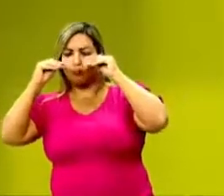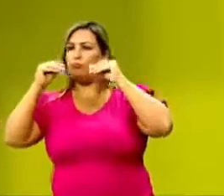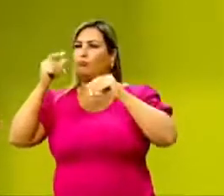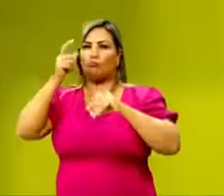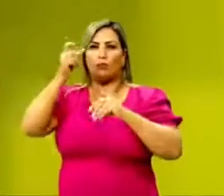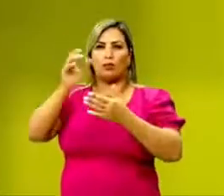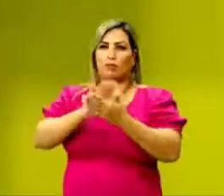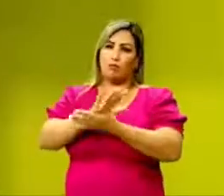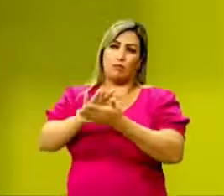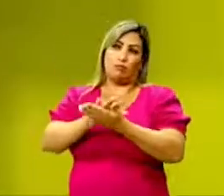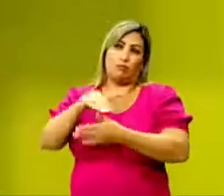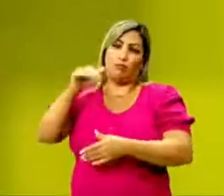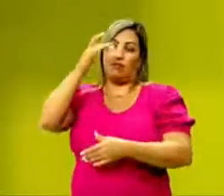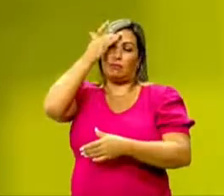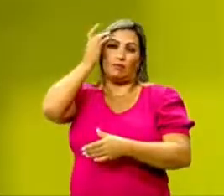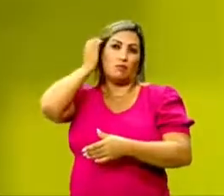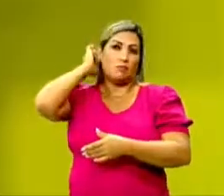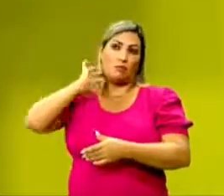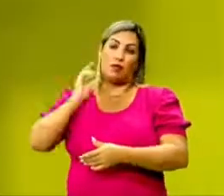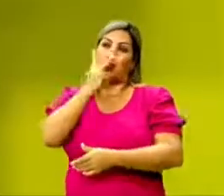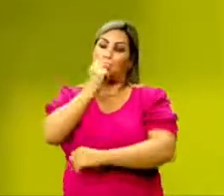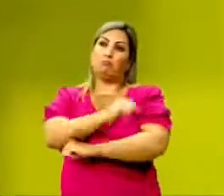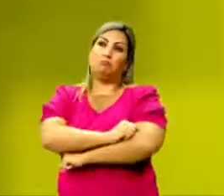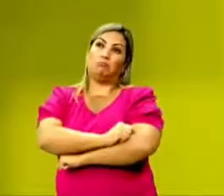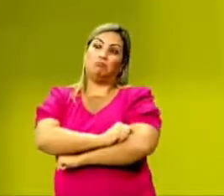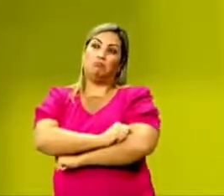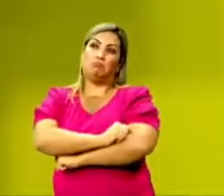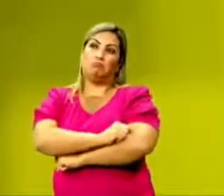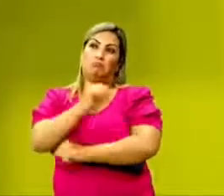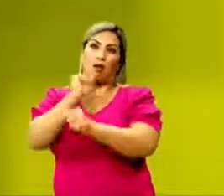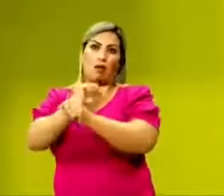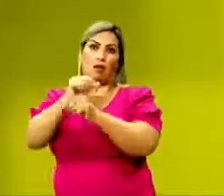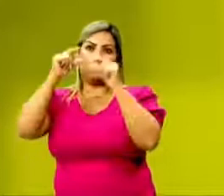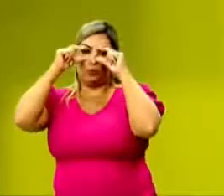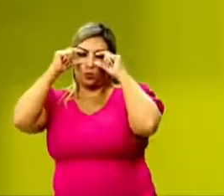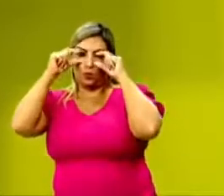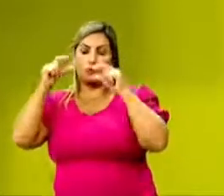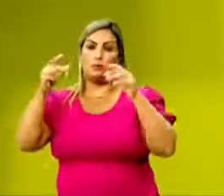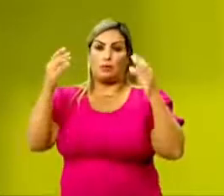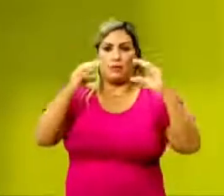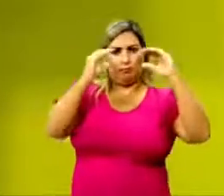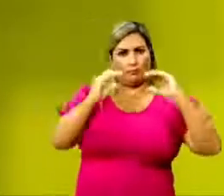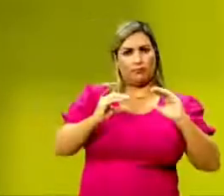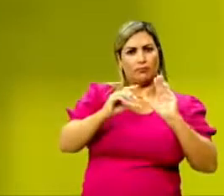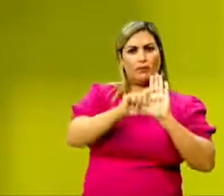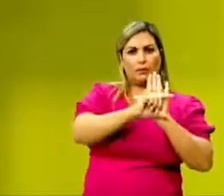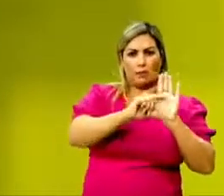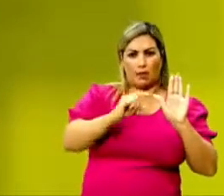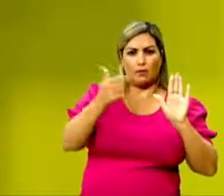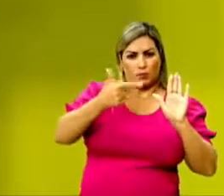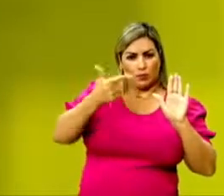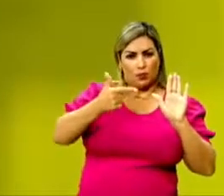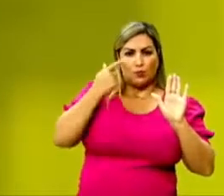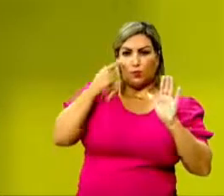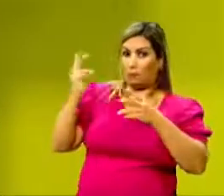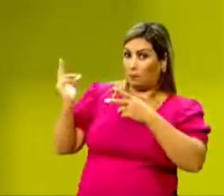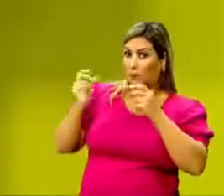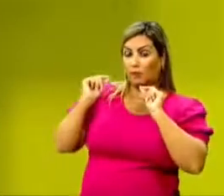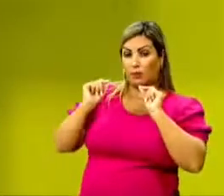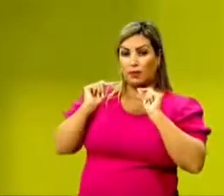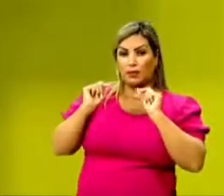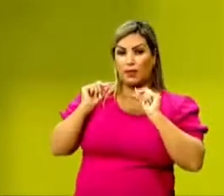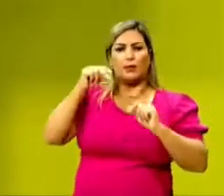talvez estivesse um pouco apático. Mas aí, nós, no segundo parágrafo, vamos deparar com esse fragmento